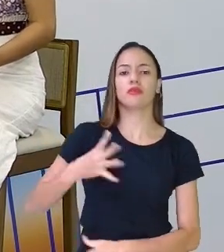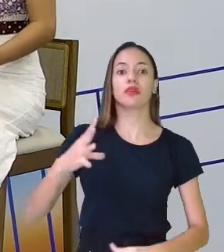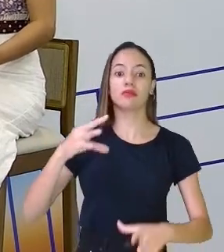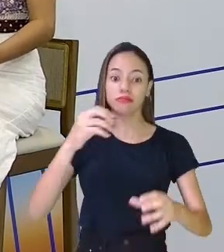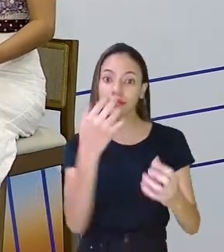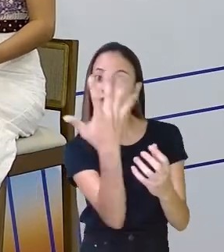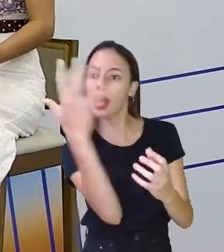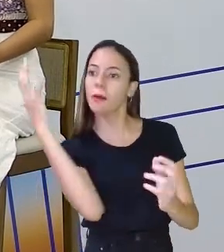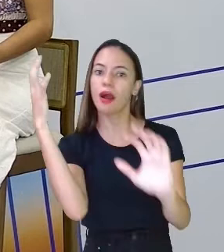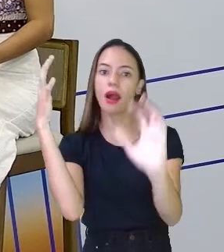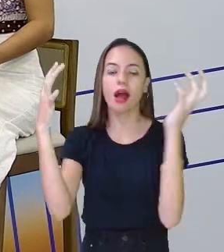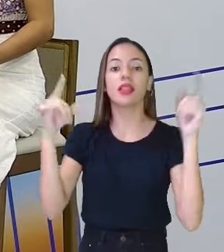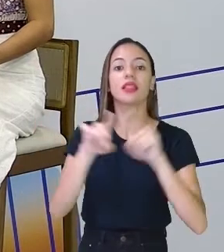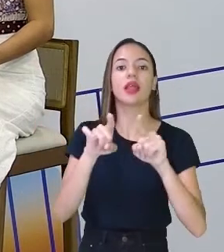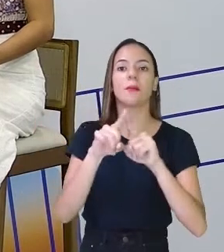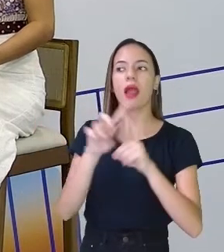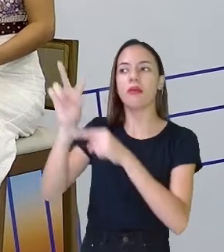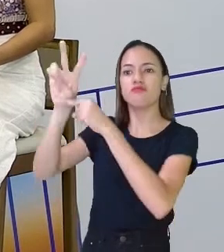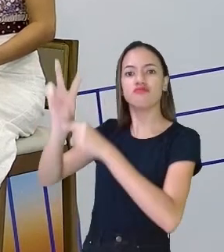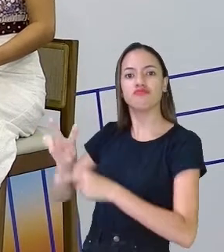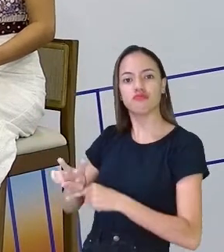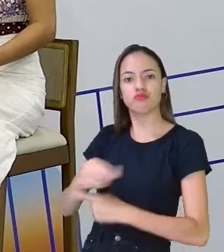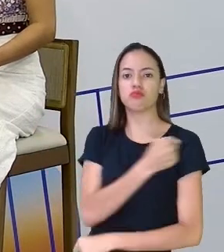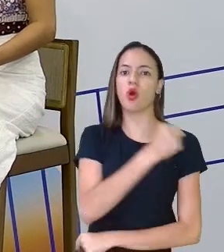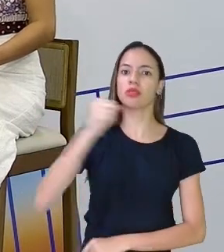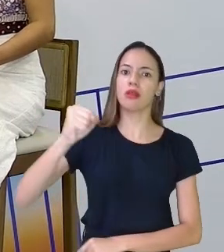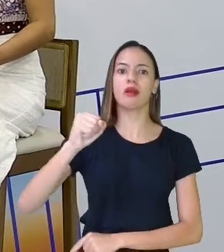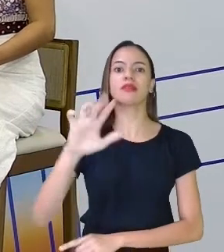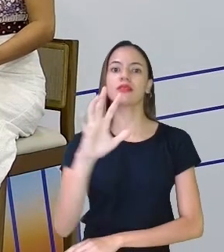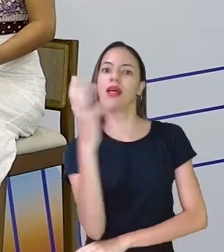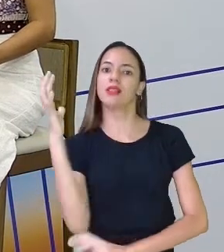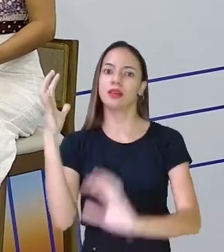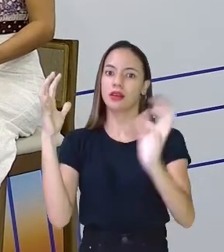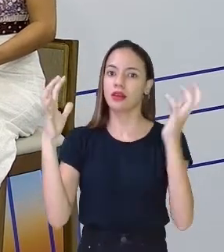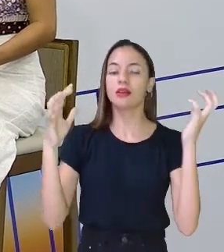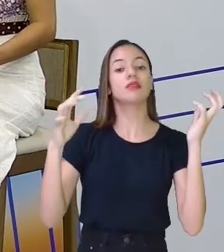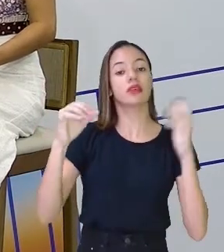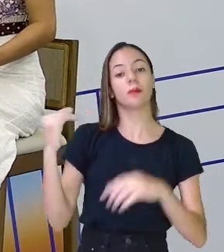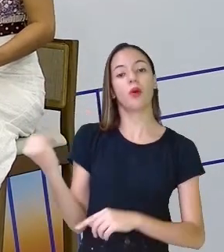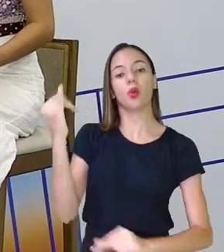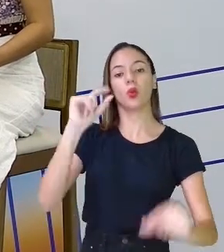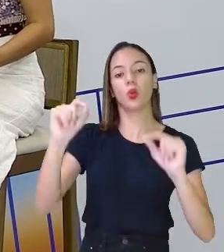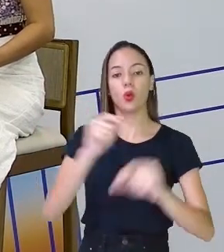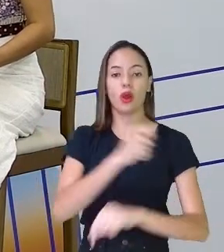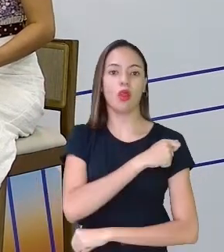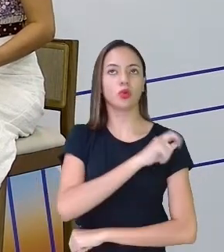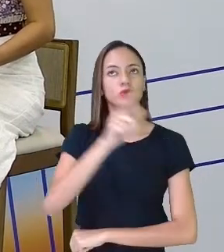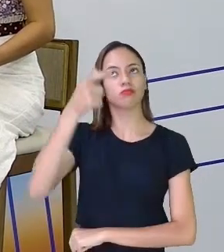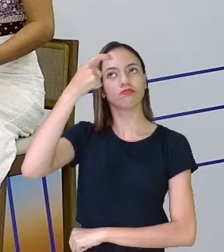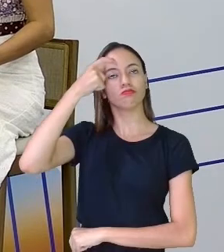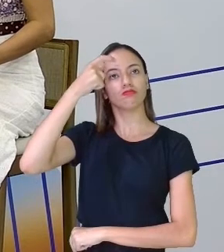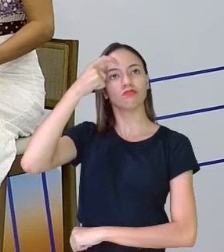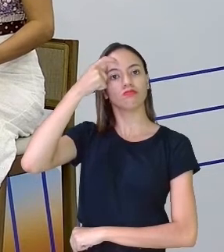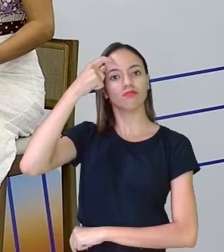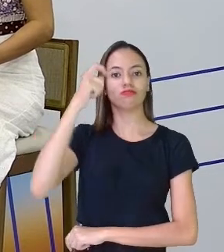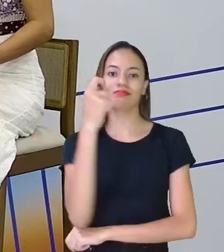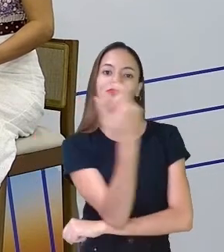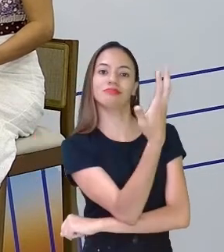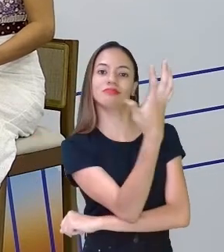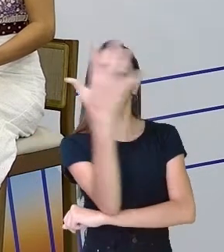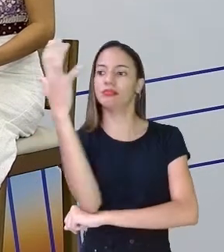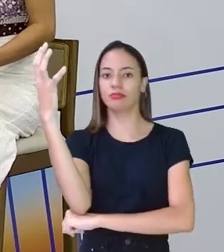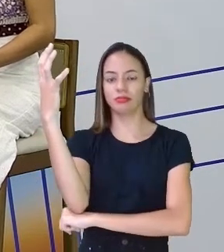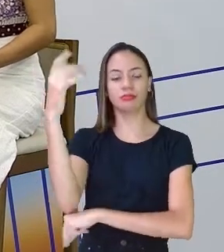são guardiões da natureza. E é importante que os alunos, eles tenham essa conscientização ambiental.